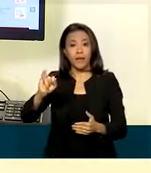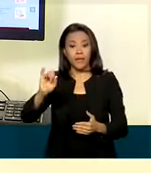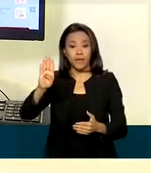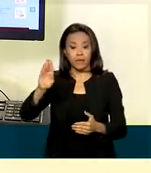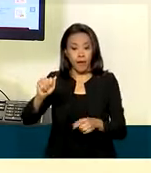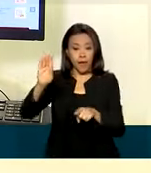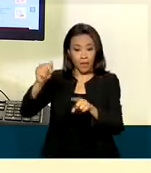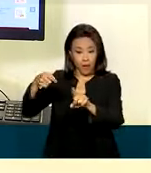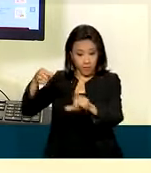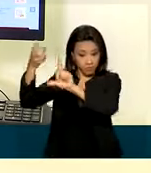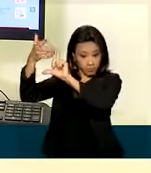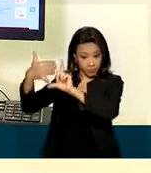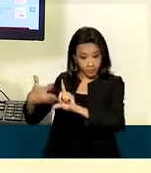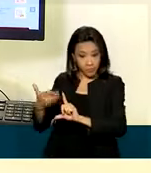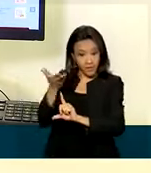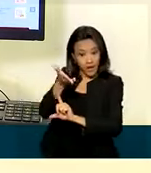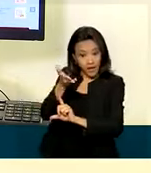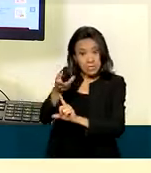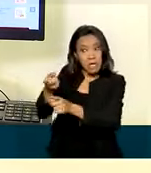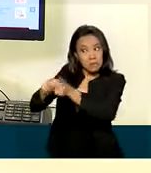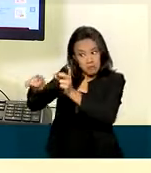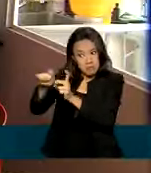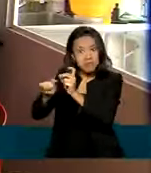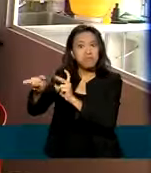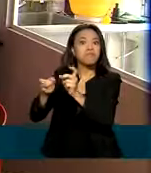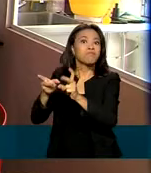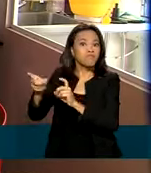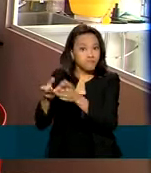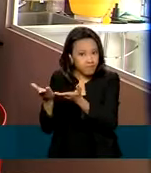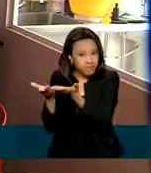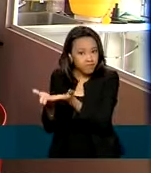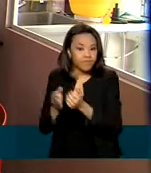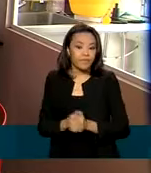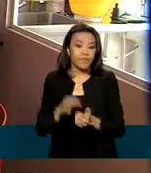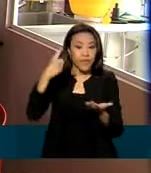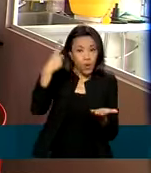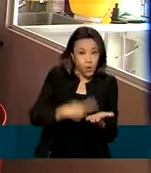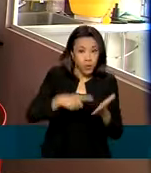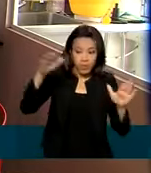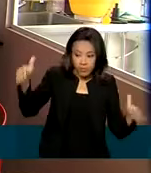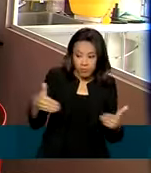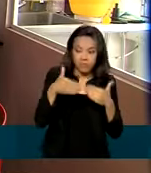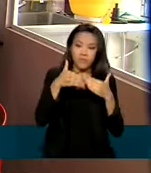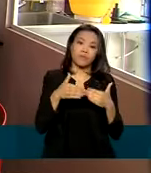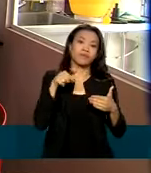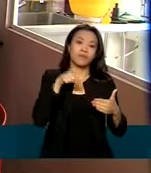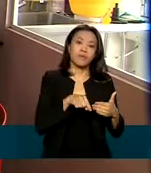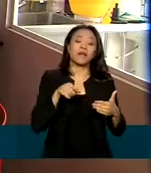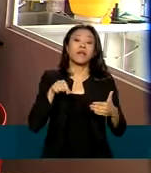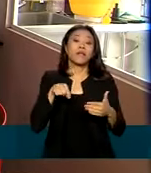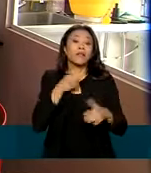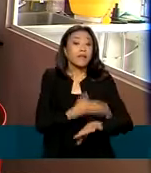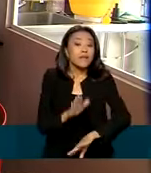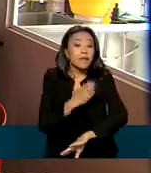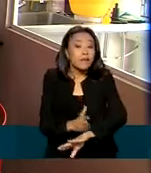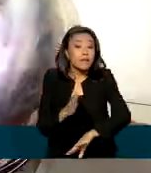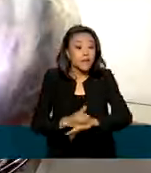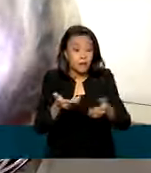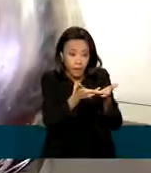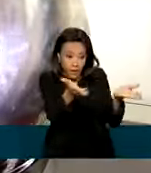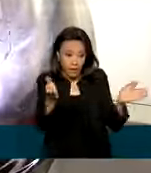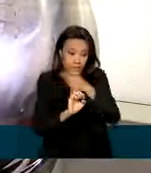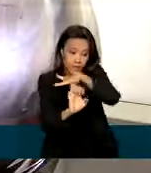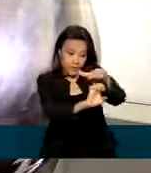entre as principais plataformas de negócio digital. Por meio desse acordo, a Apex, além de oferecer capacitação às empresas,